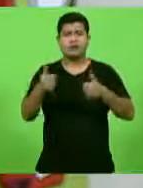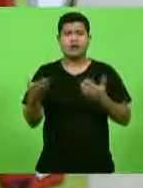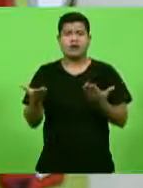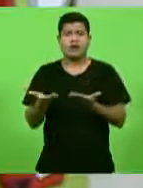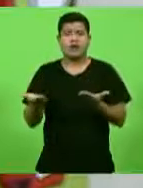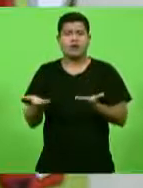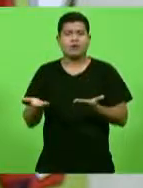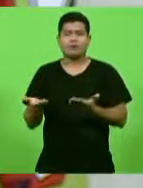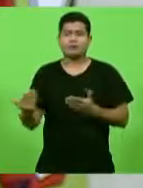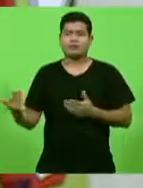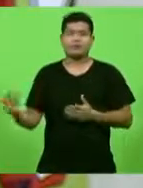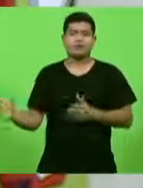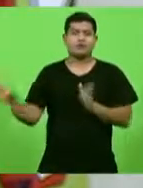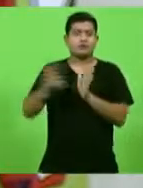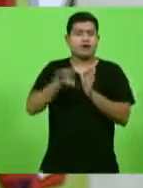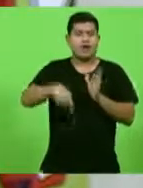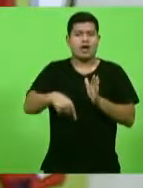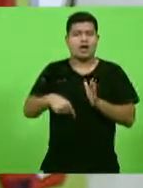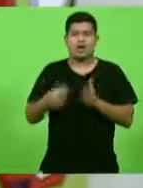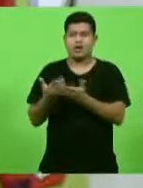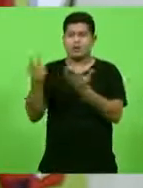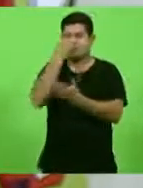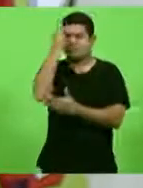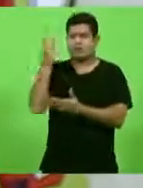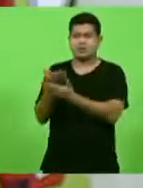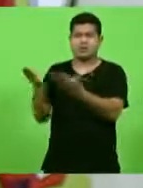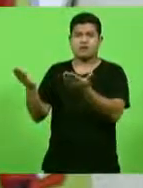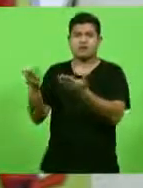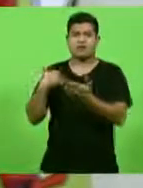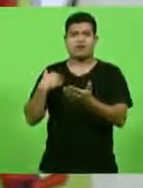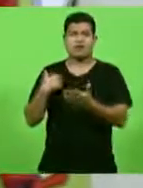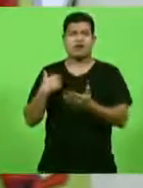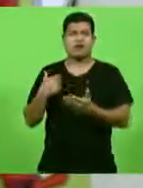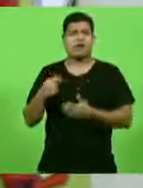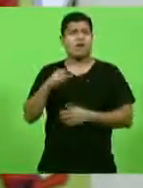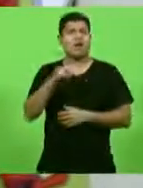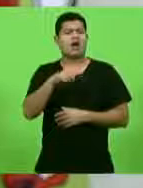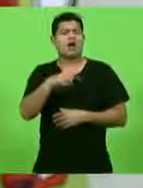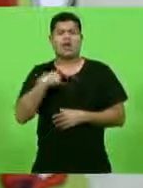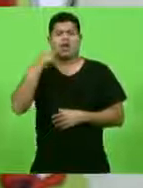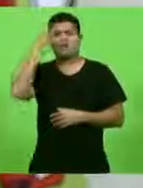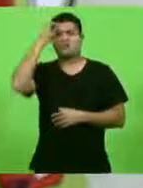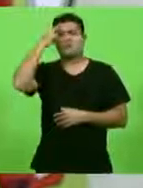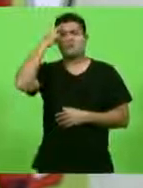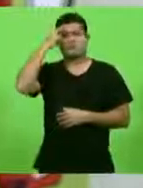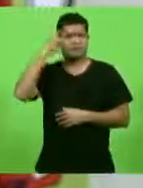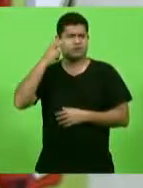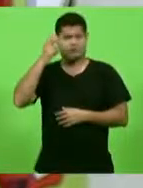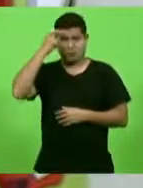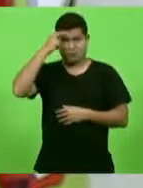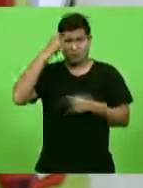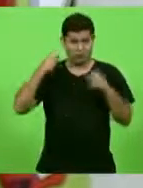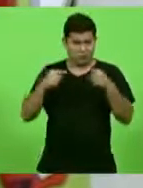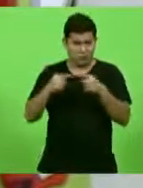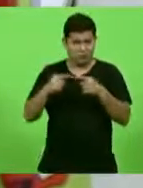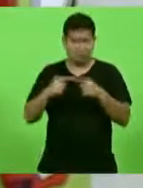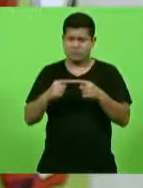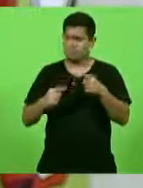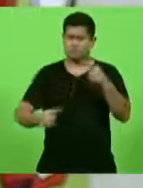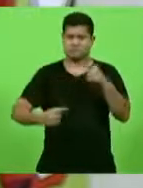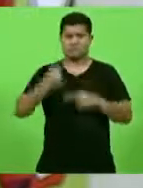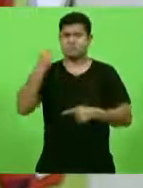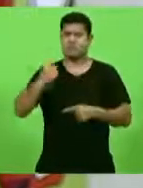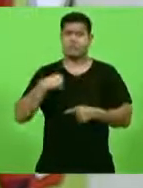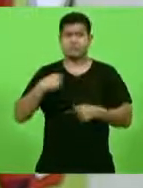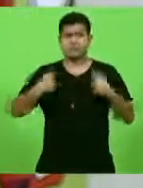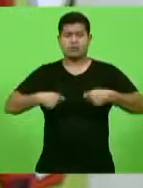De gente. Como vê esse rapaz que veio falar comigo, ah, é a cultura. Cultura não é isso, amigo. Tu tem que voltar